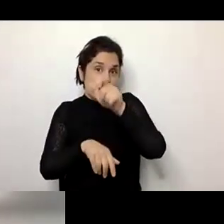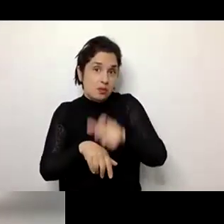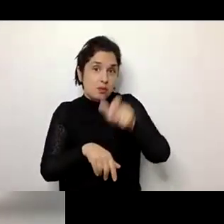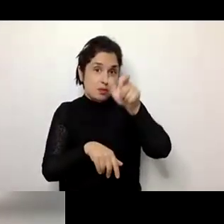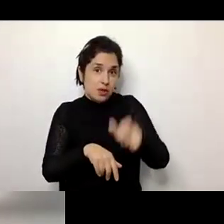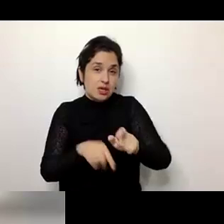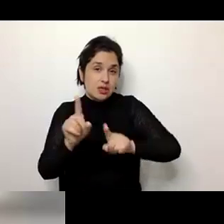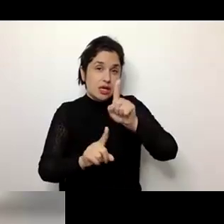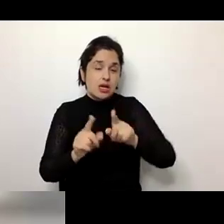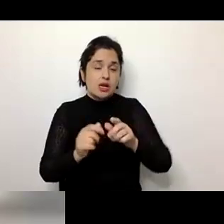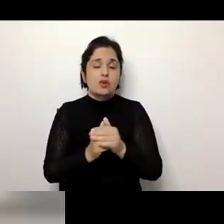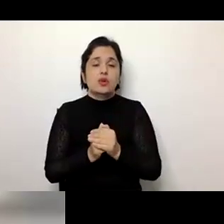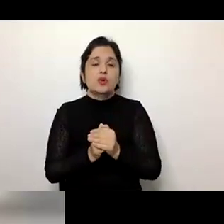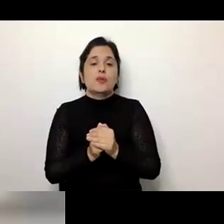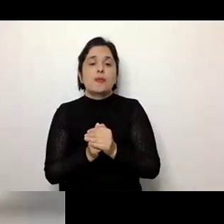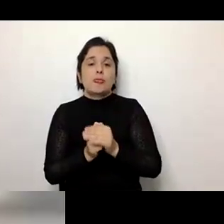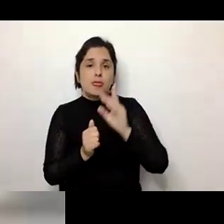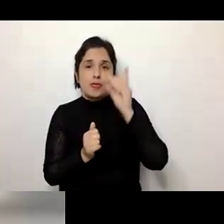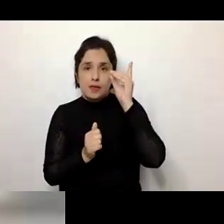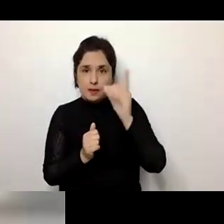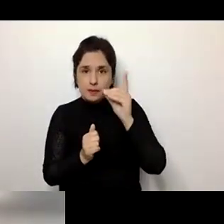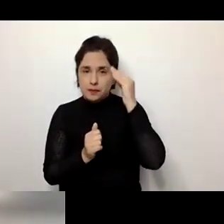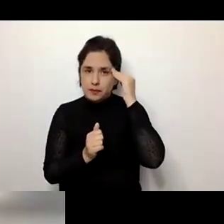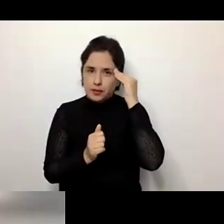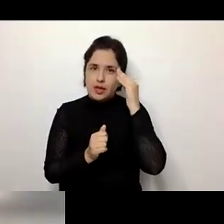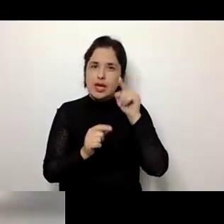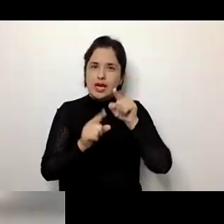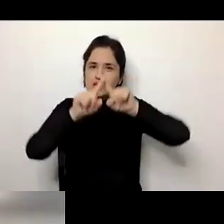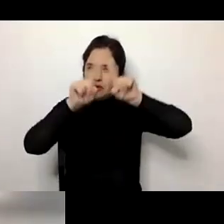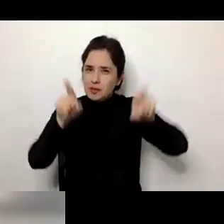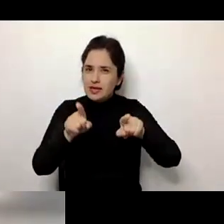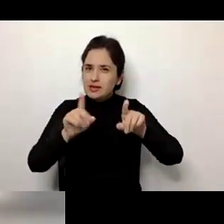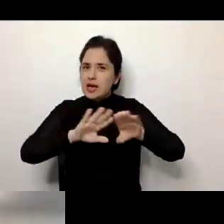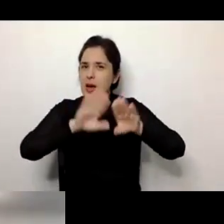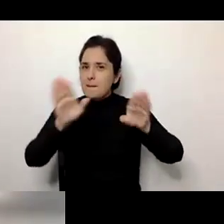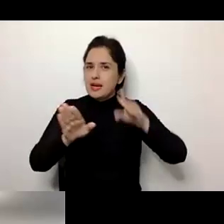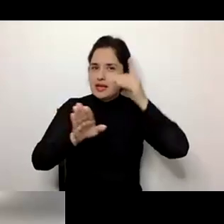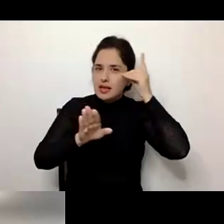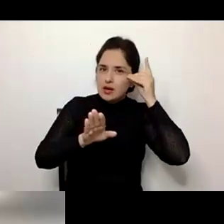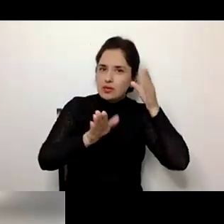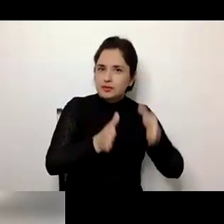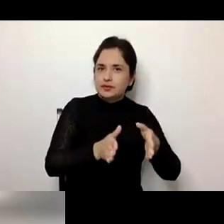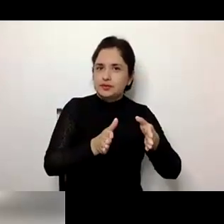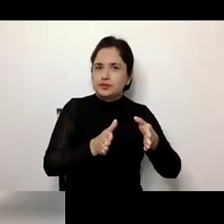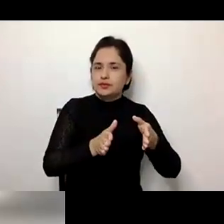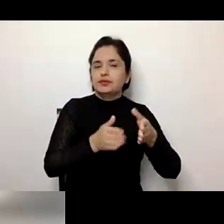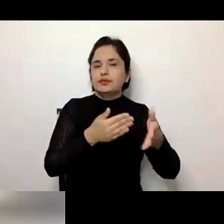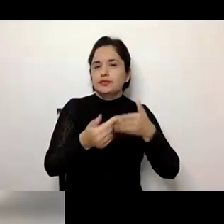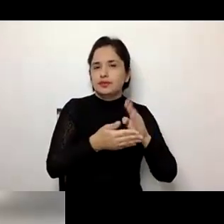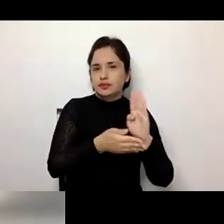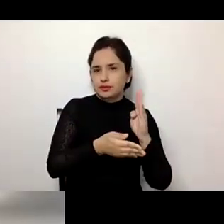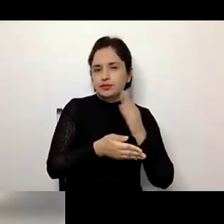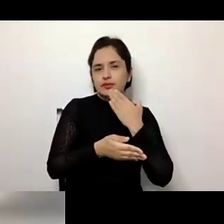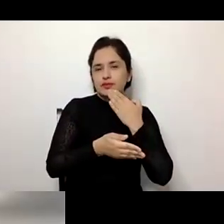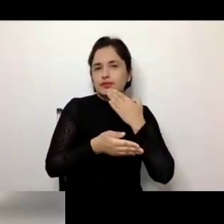síndromes. E aí há um parênteses muito importante com as pessoas com síndrome de Down, que biológicamente também tem uma